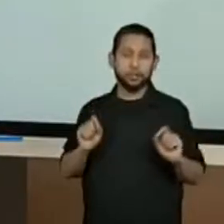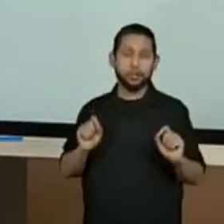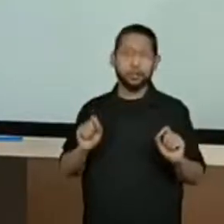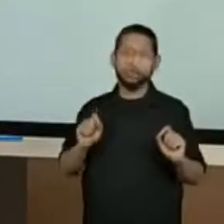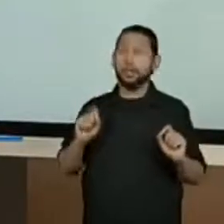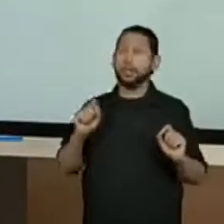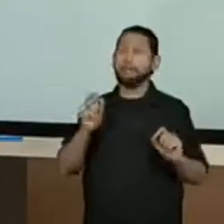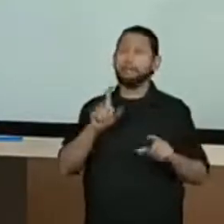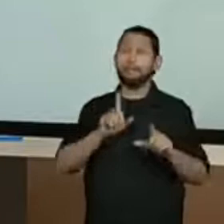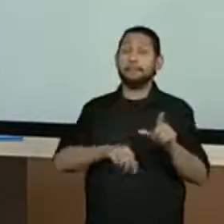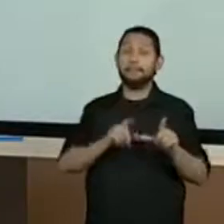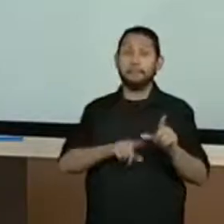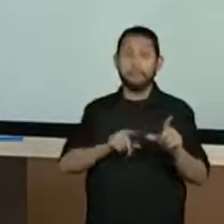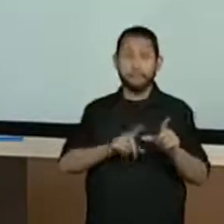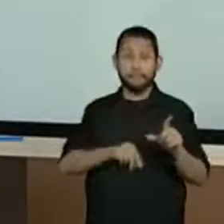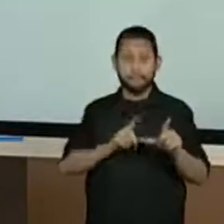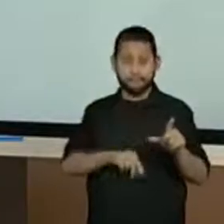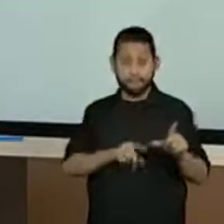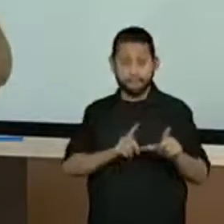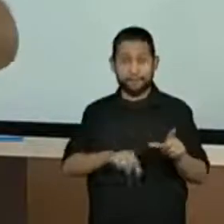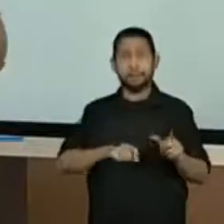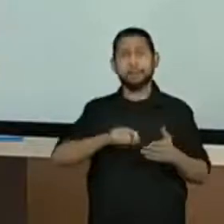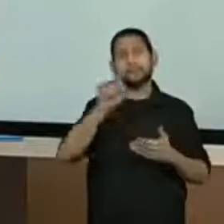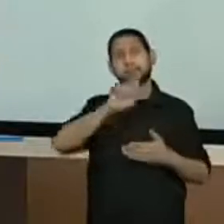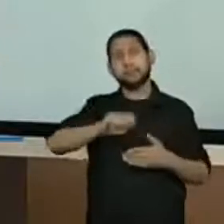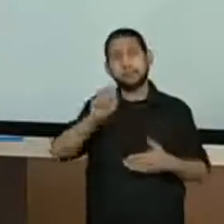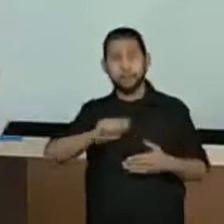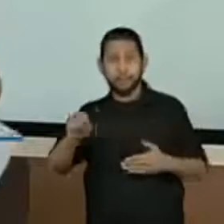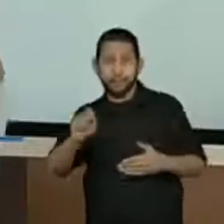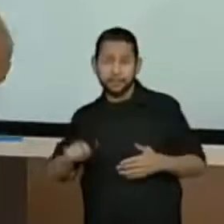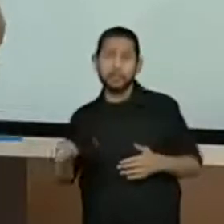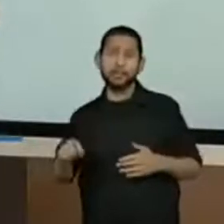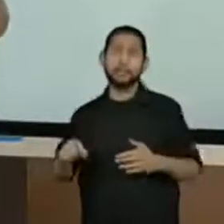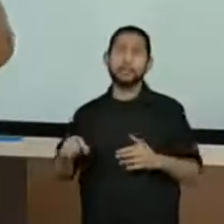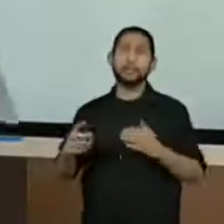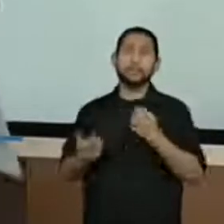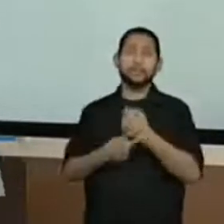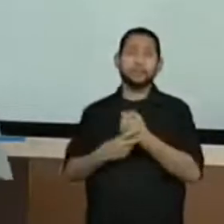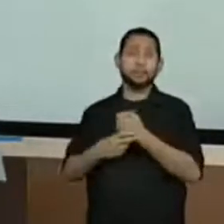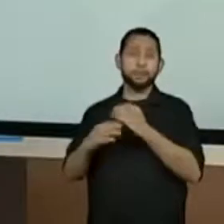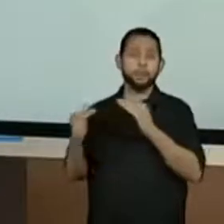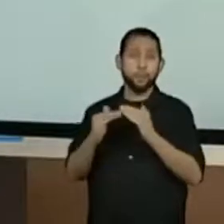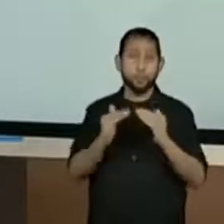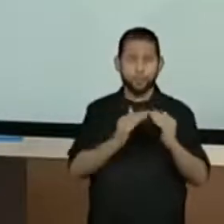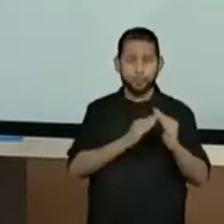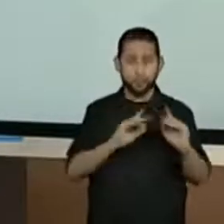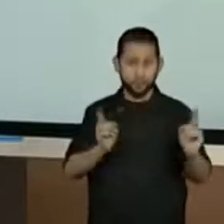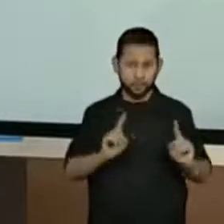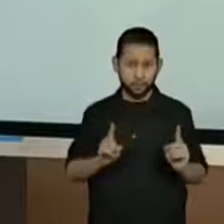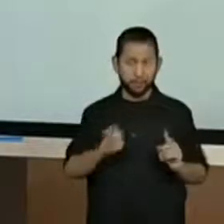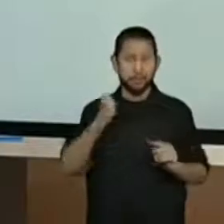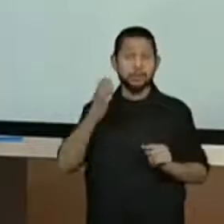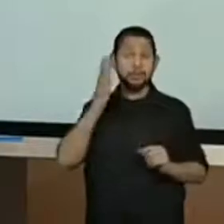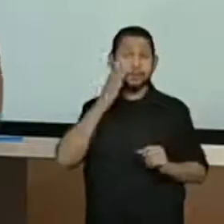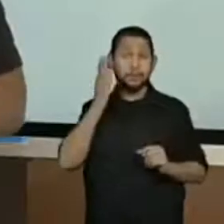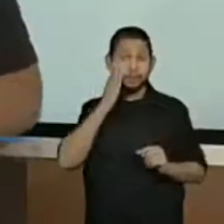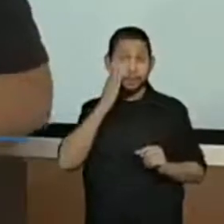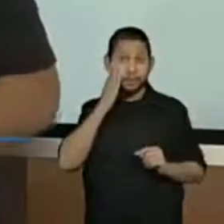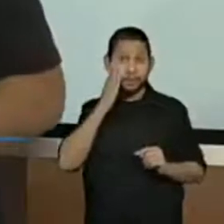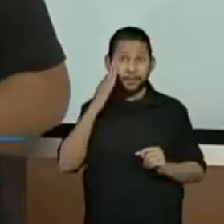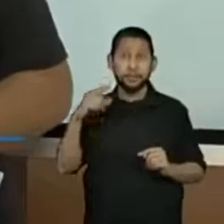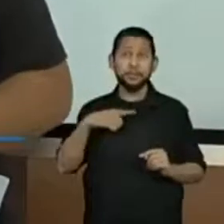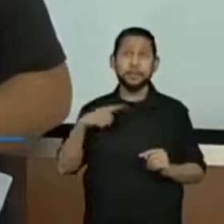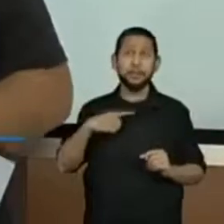grafia. Ou seja, a escrita, a concordância. Isso a gente não vai olhar agora. Eu quero saber dos